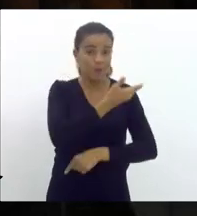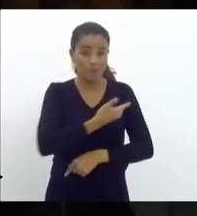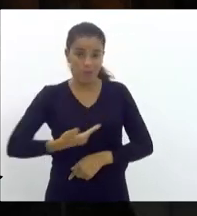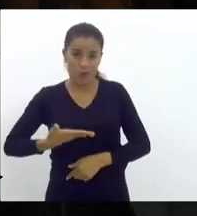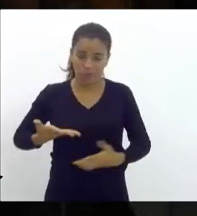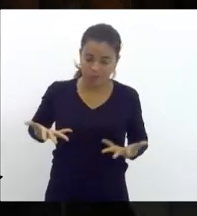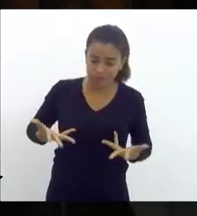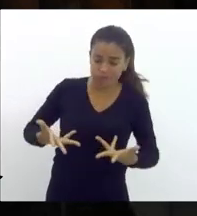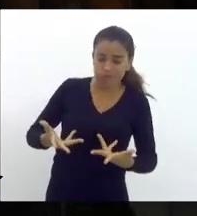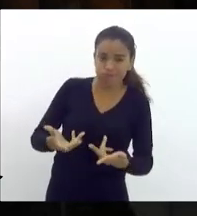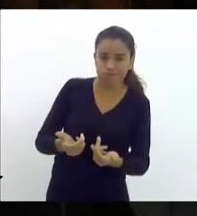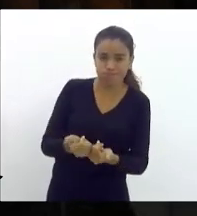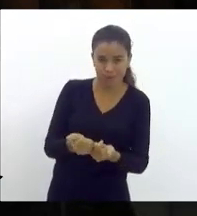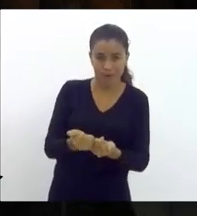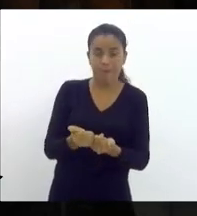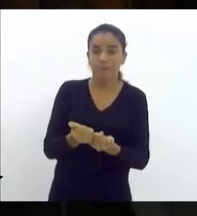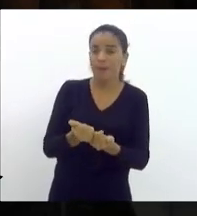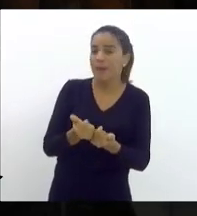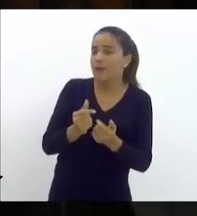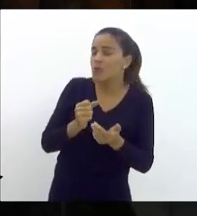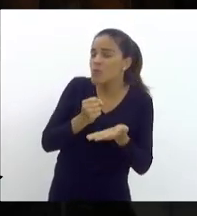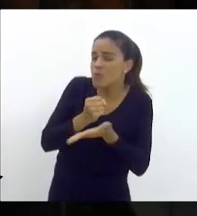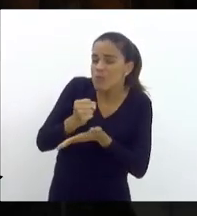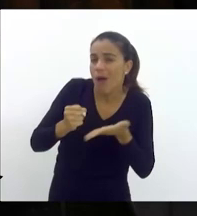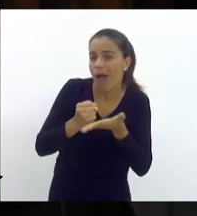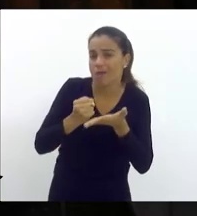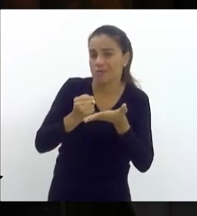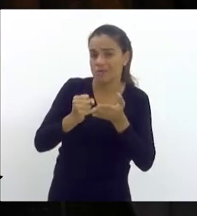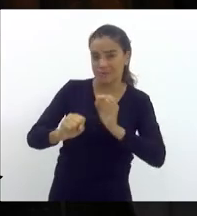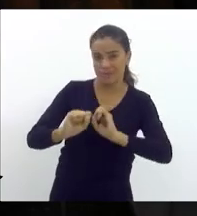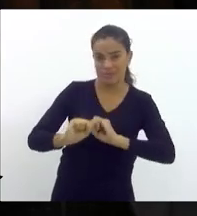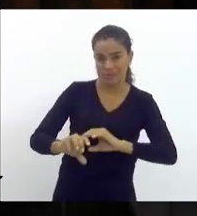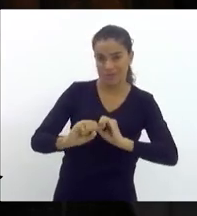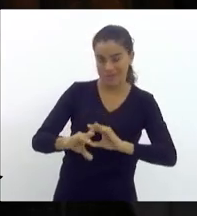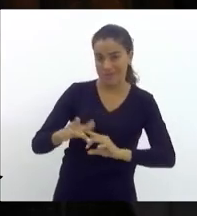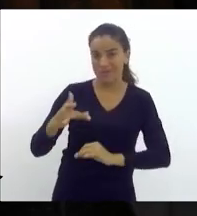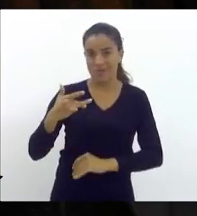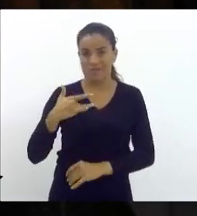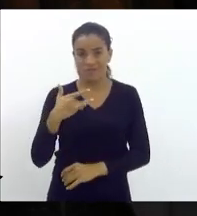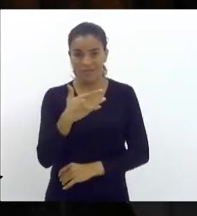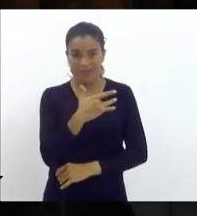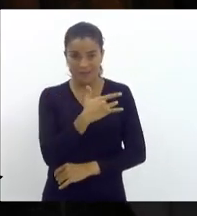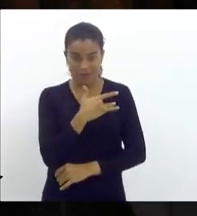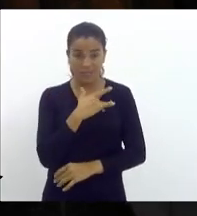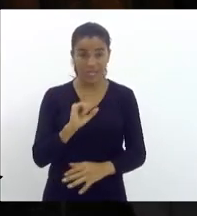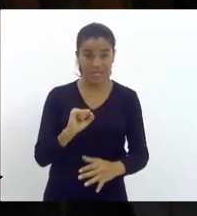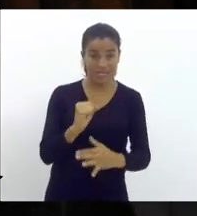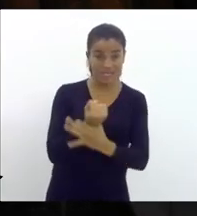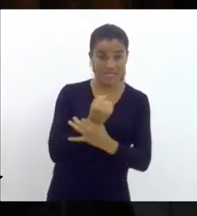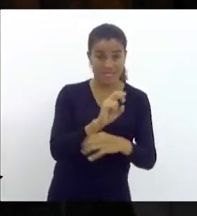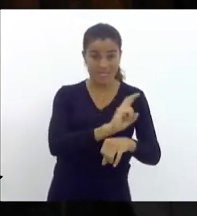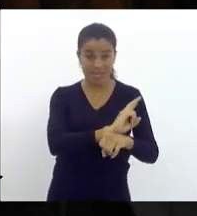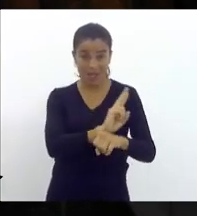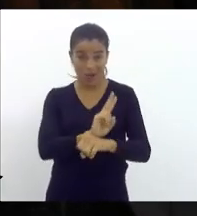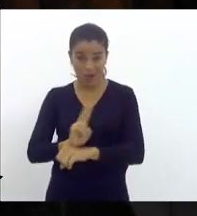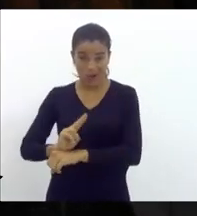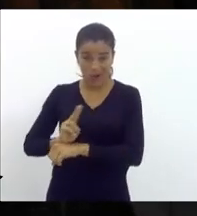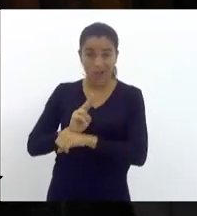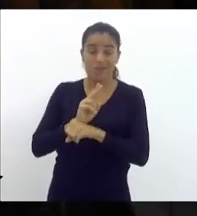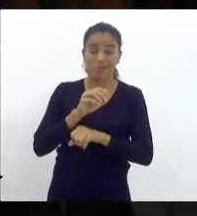no mínimo em educação, saúde, segurança pública,